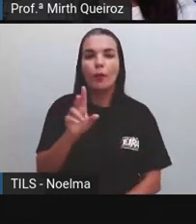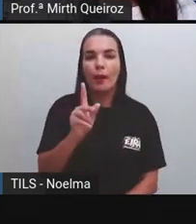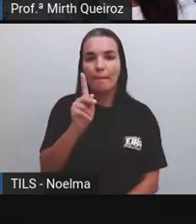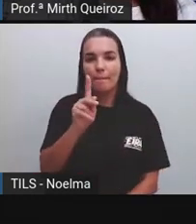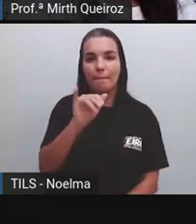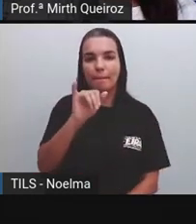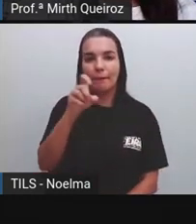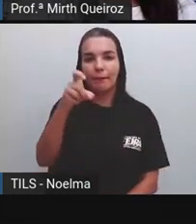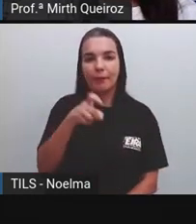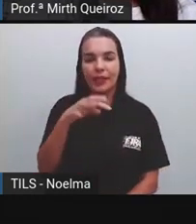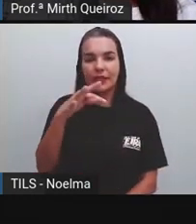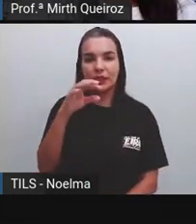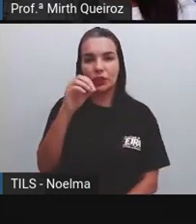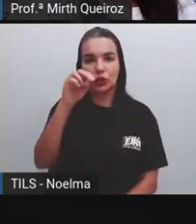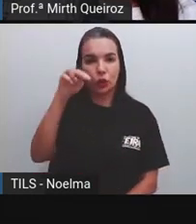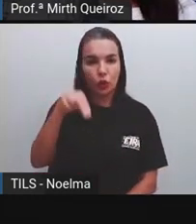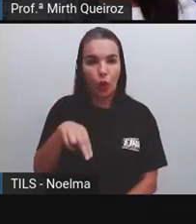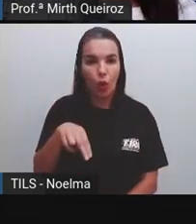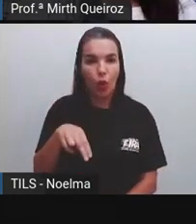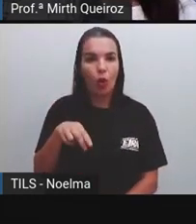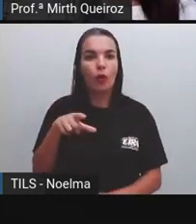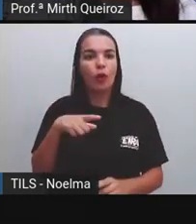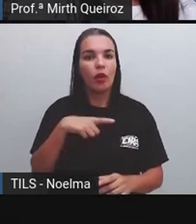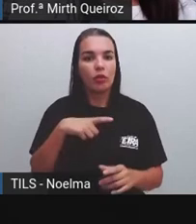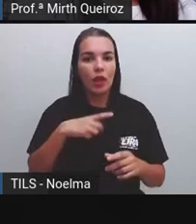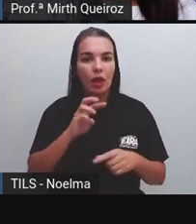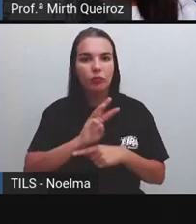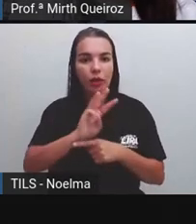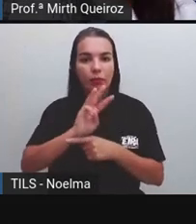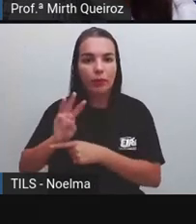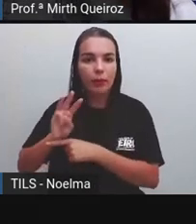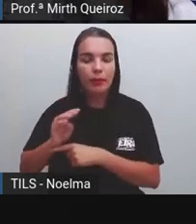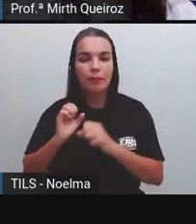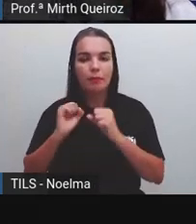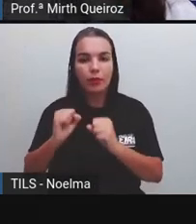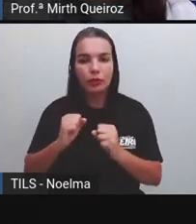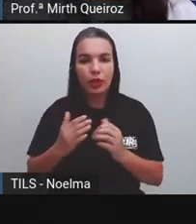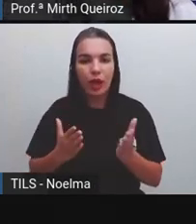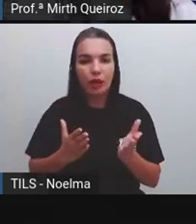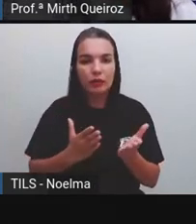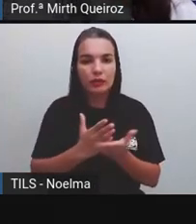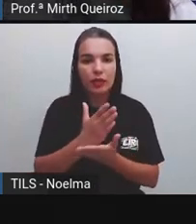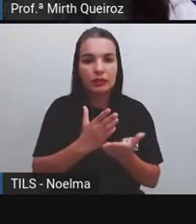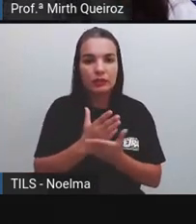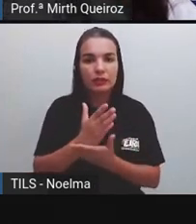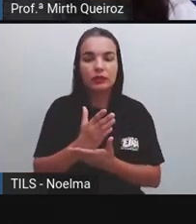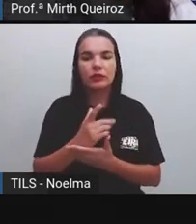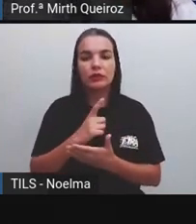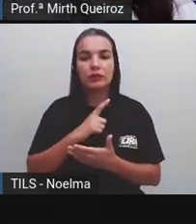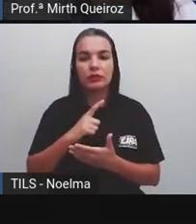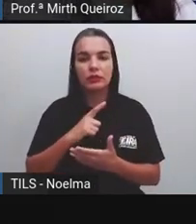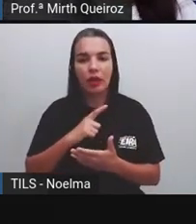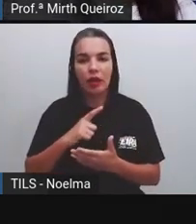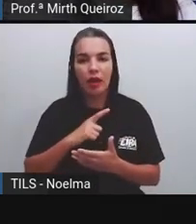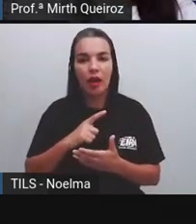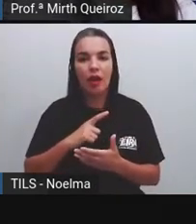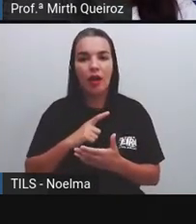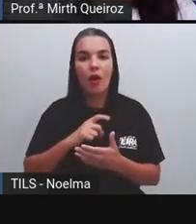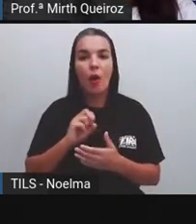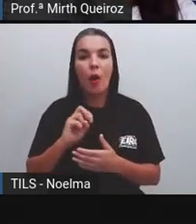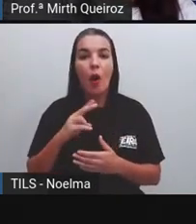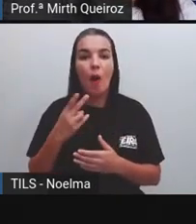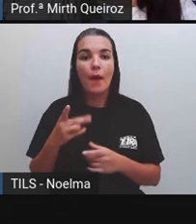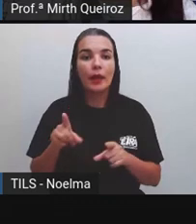Então vocês podem acessar através desse site aí. Vocês podem fazer a sua inscrição. E ou